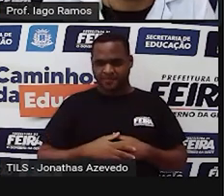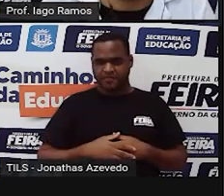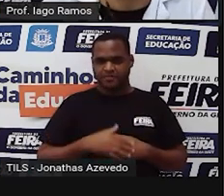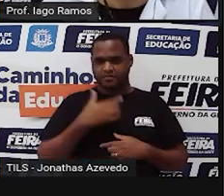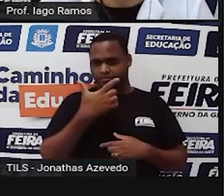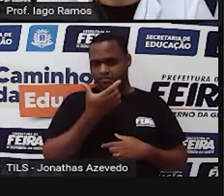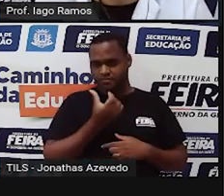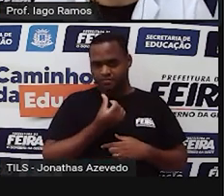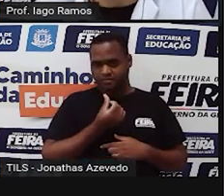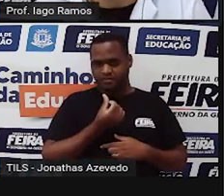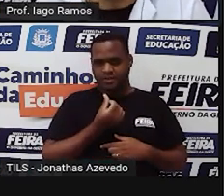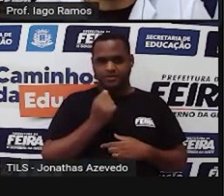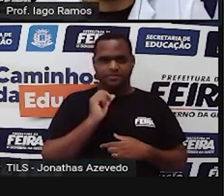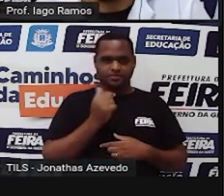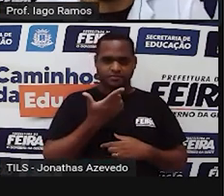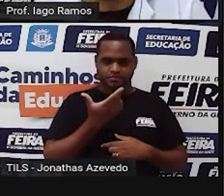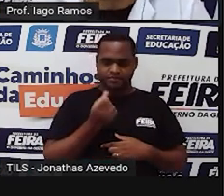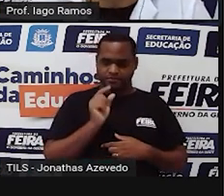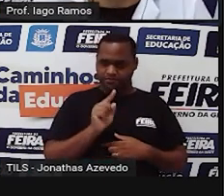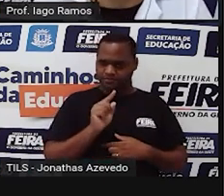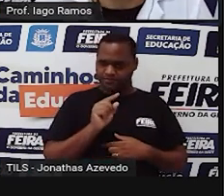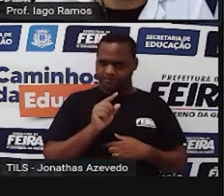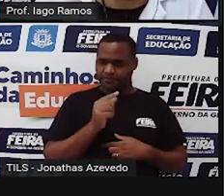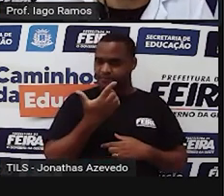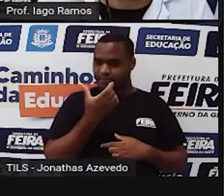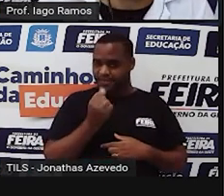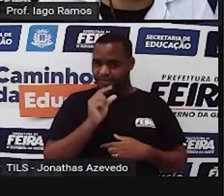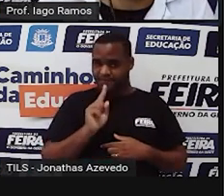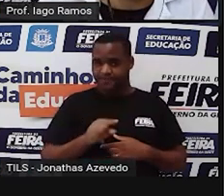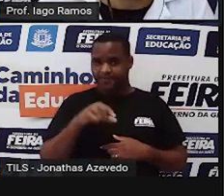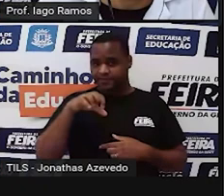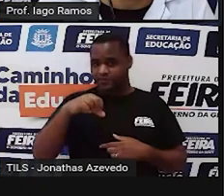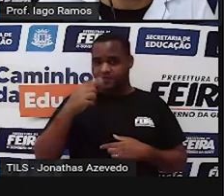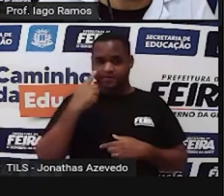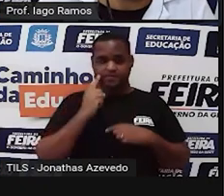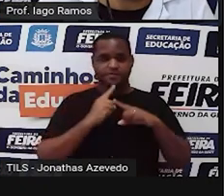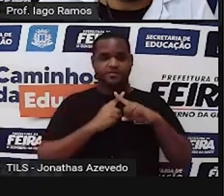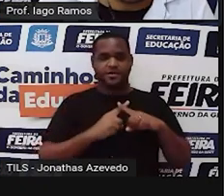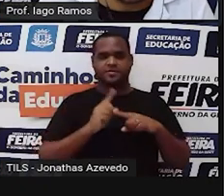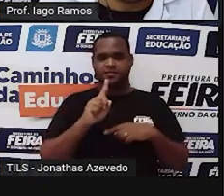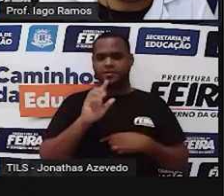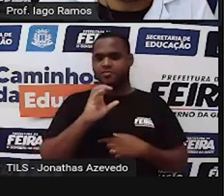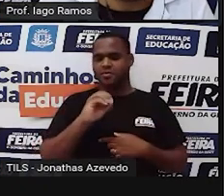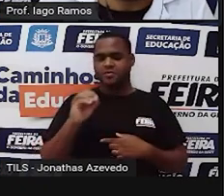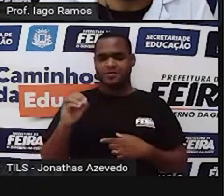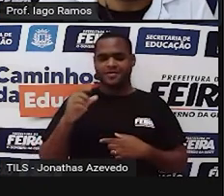26,9 e vai multiplicar por mil.